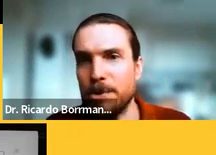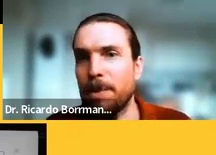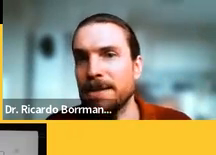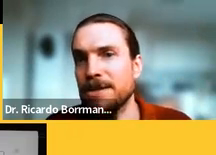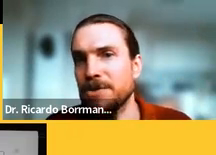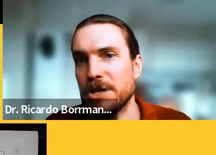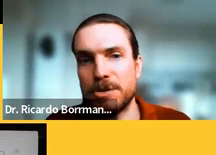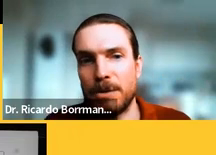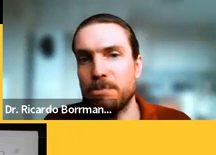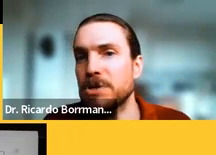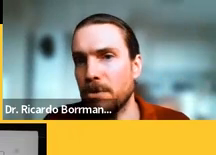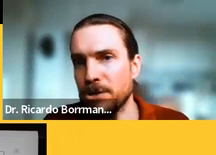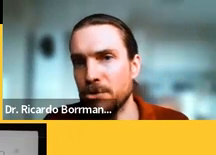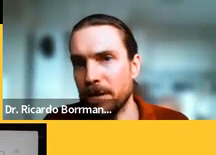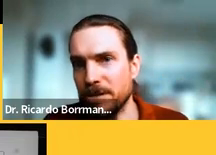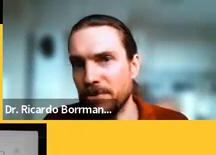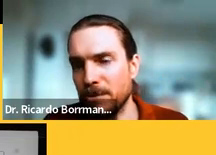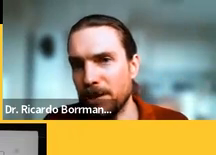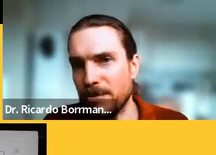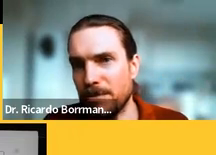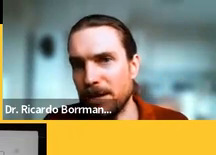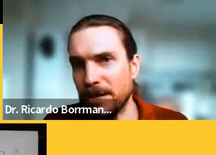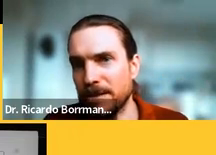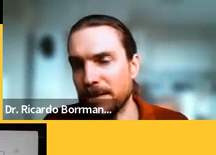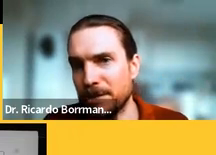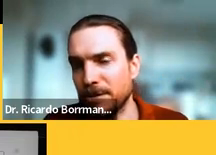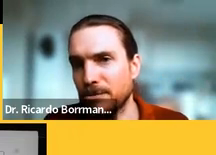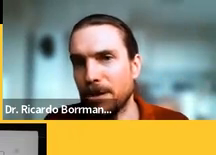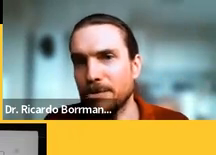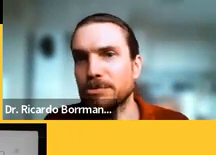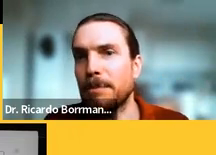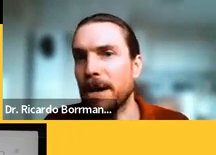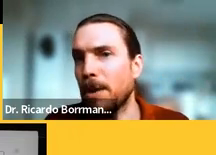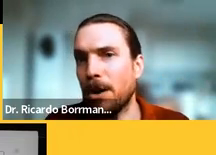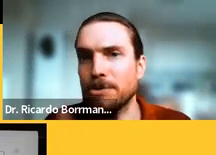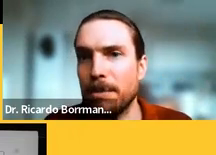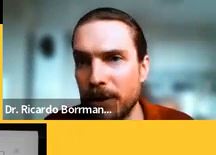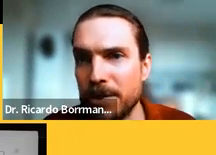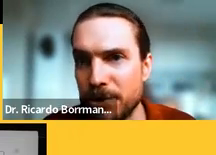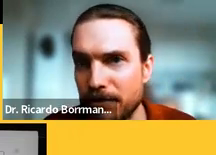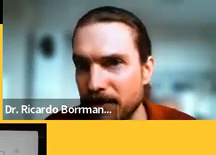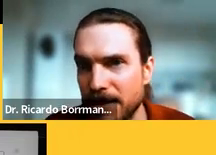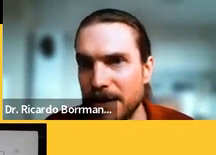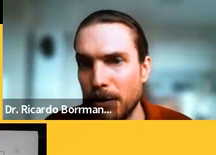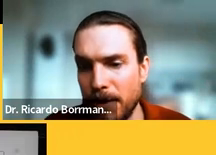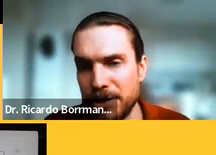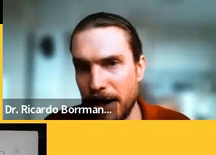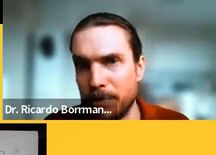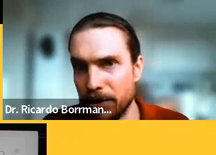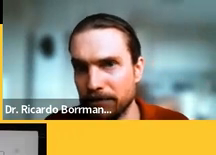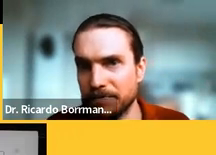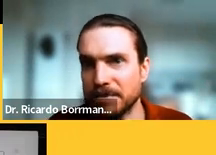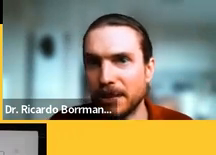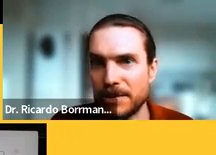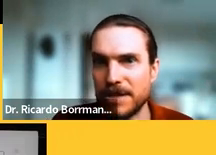o parêntese é o seguinte possivelmente o Recife era uma cidade de um tamanho maior do que a maioria das cidades europeias na